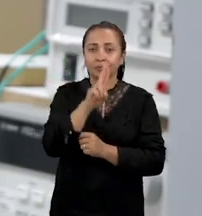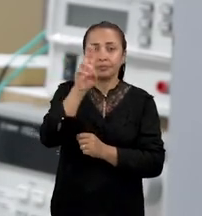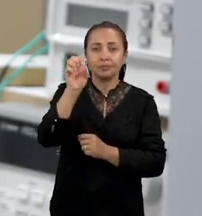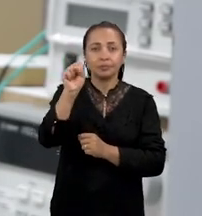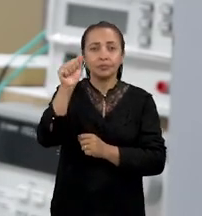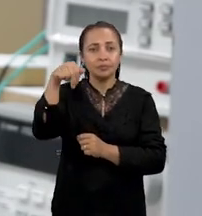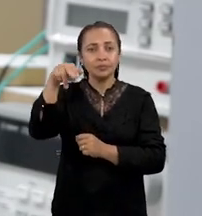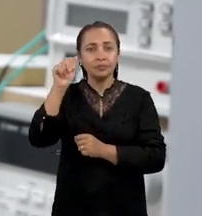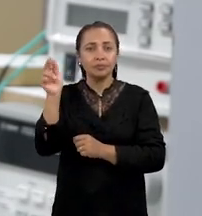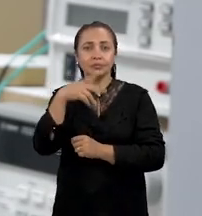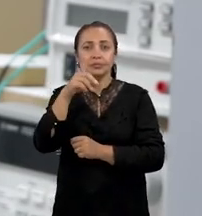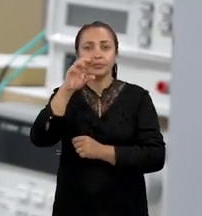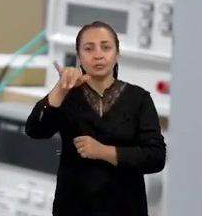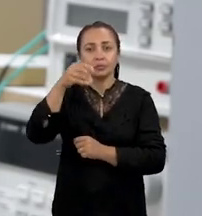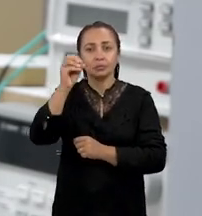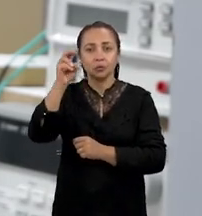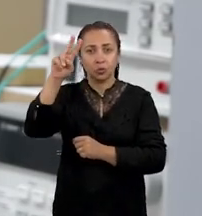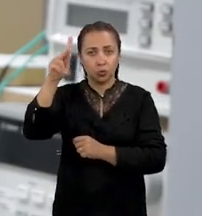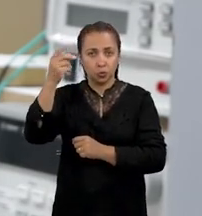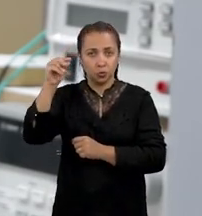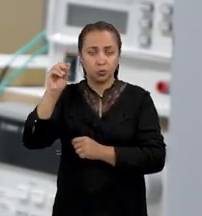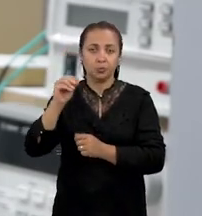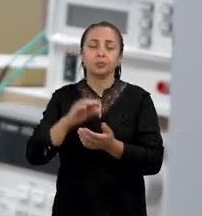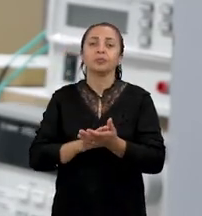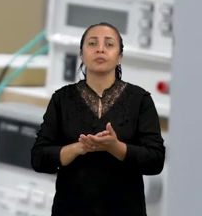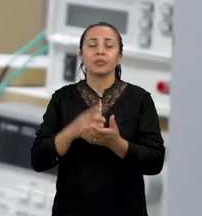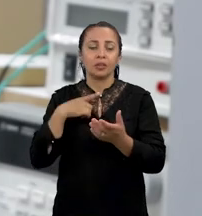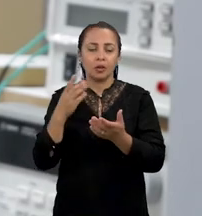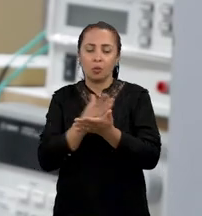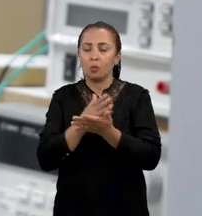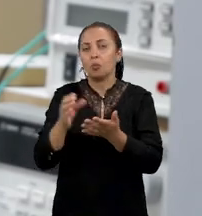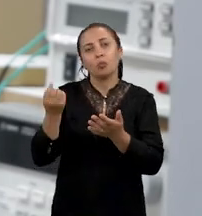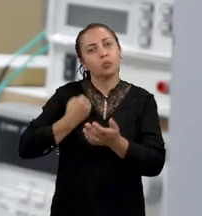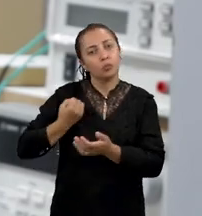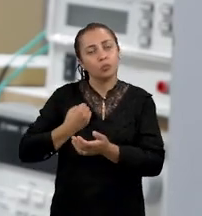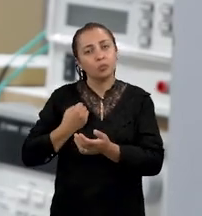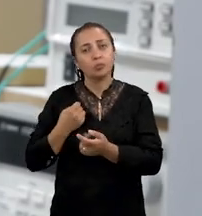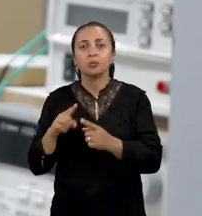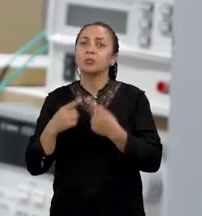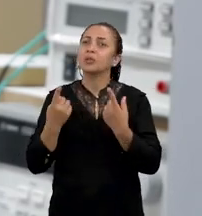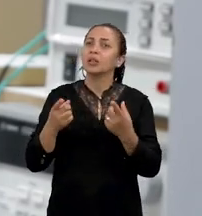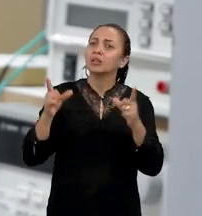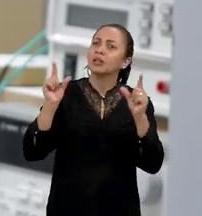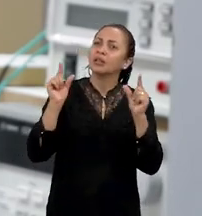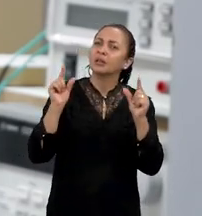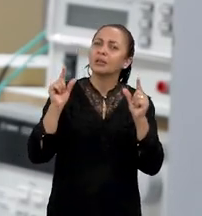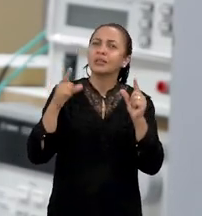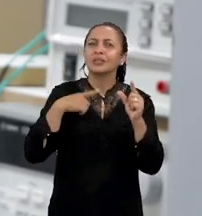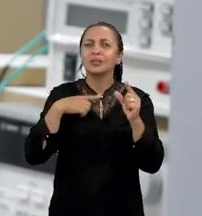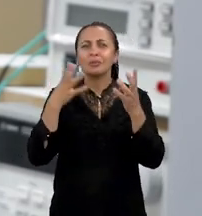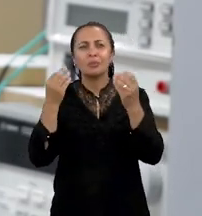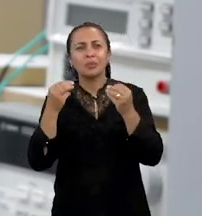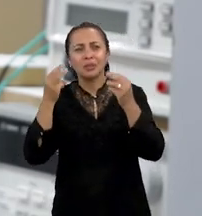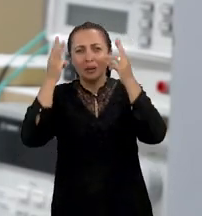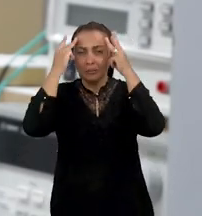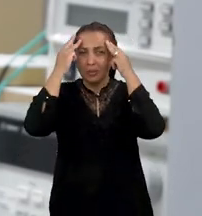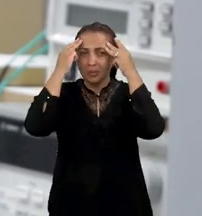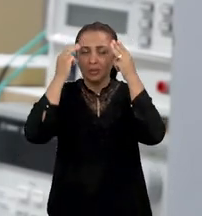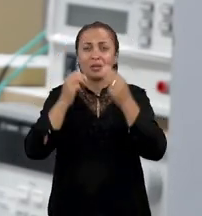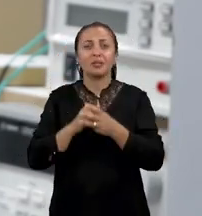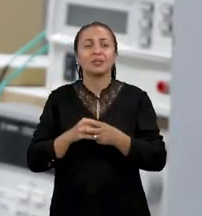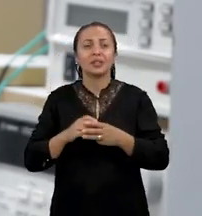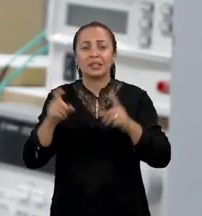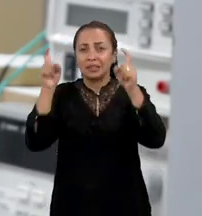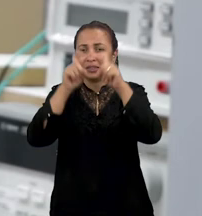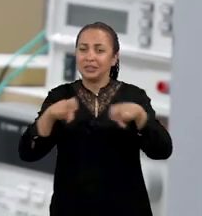onde a gente já tinha alguns algoritmos, só que esses algoritmos consumiam muita memória de